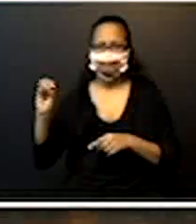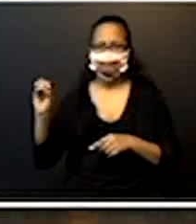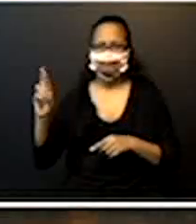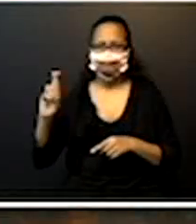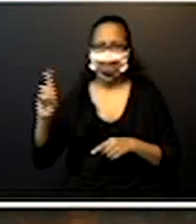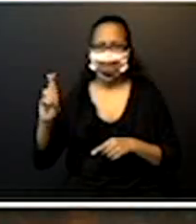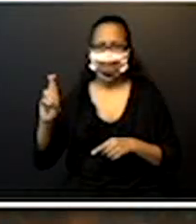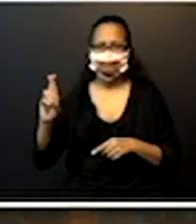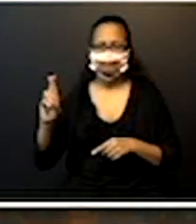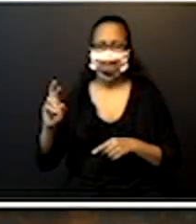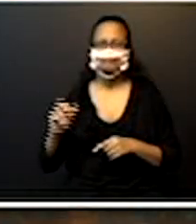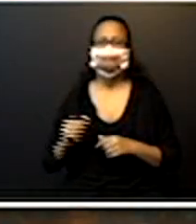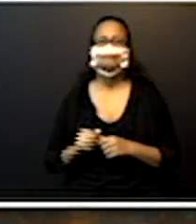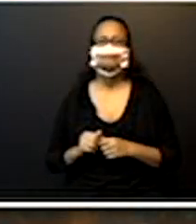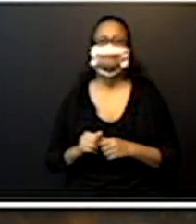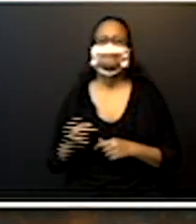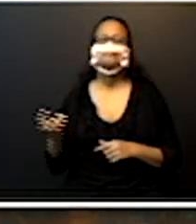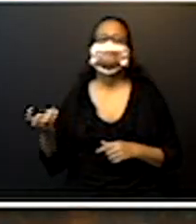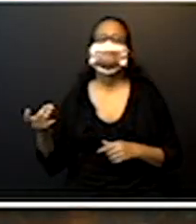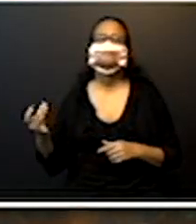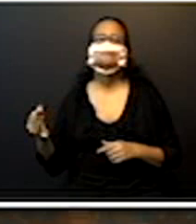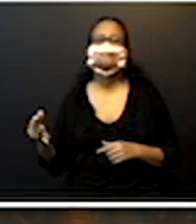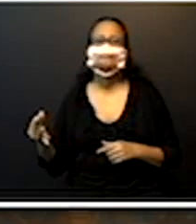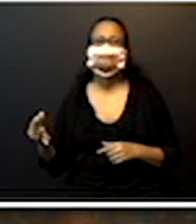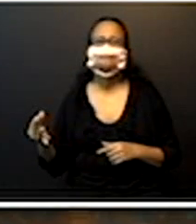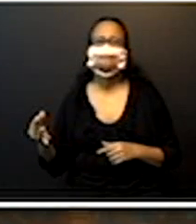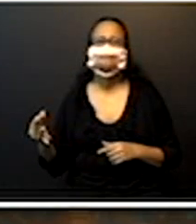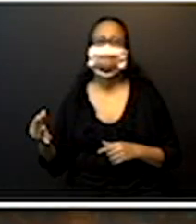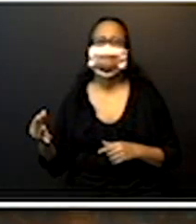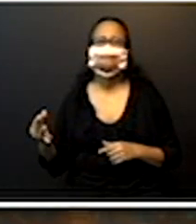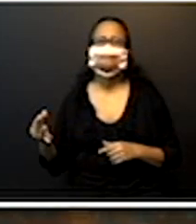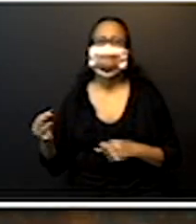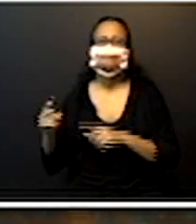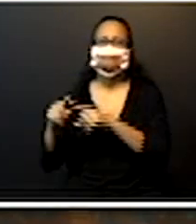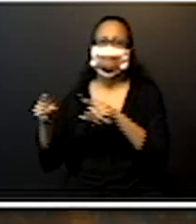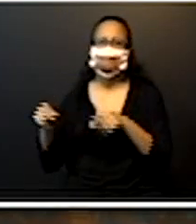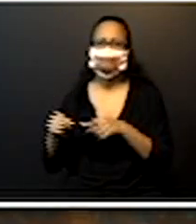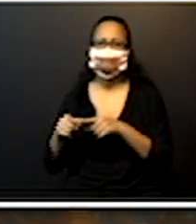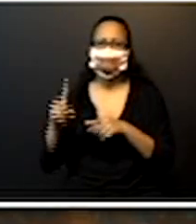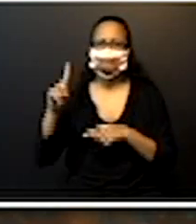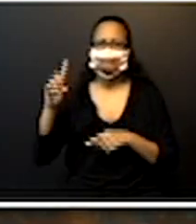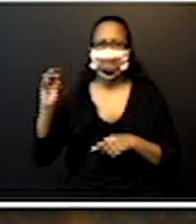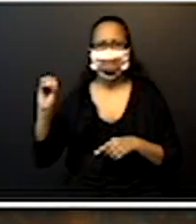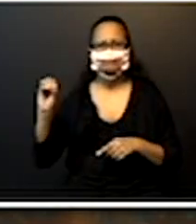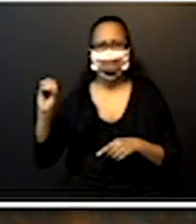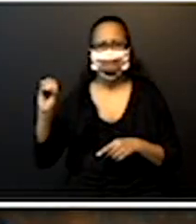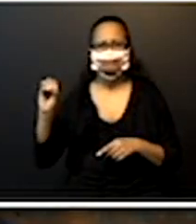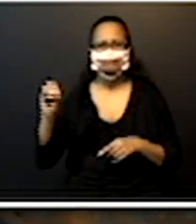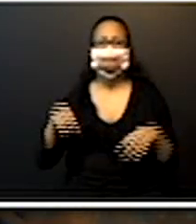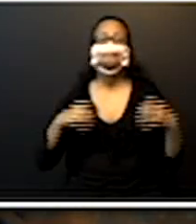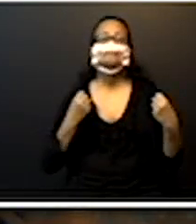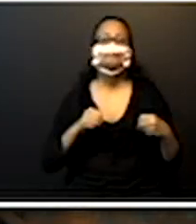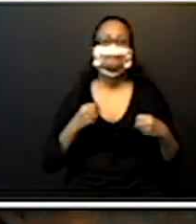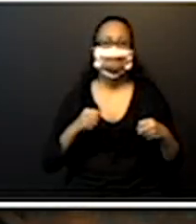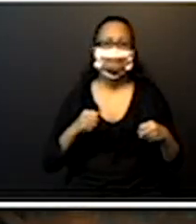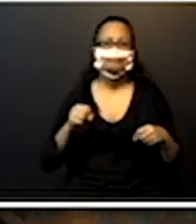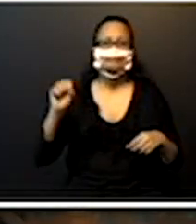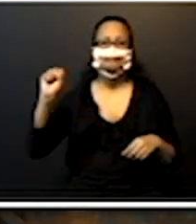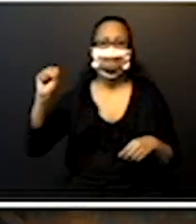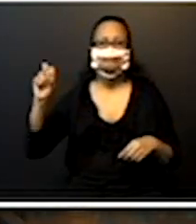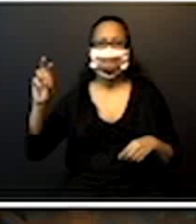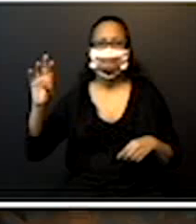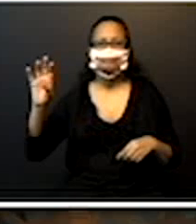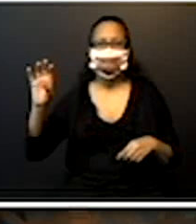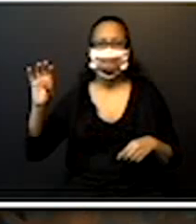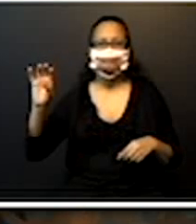de 10, hein? 80, né? Eu preciso de 80 reais. Então, o banco soltou lá